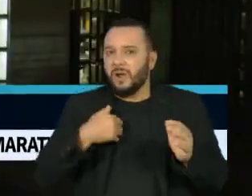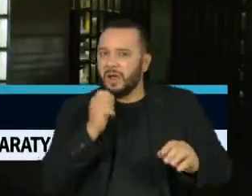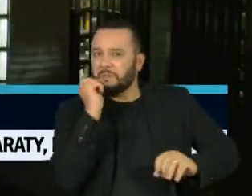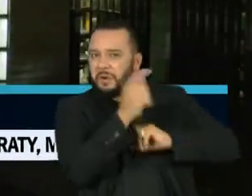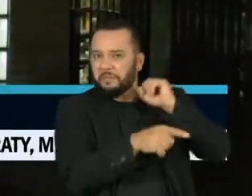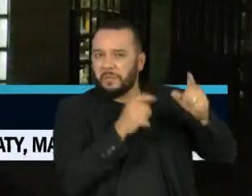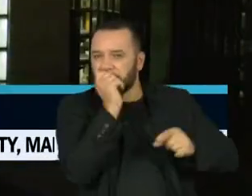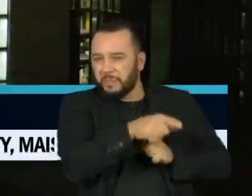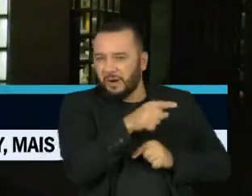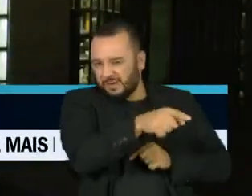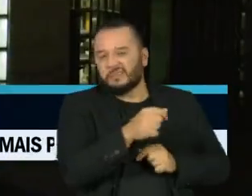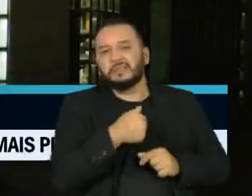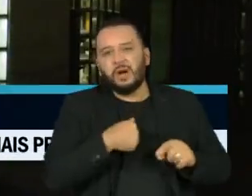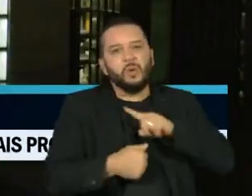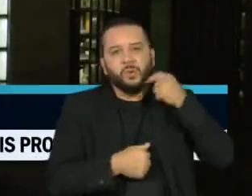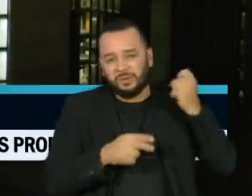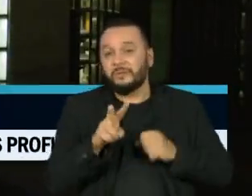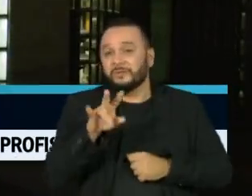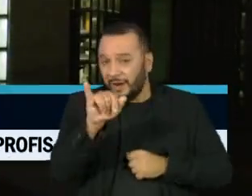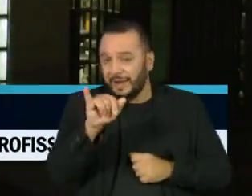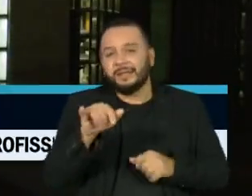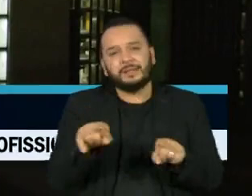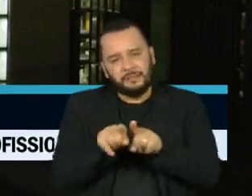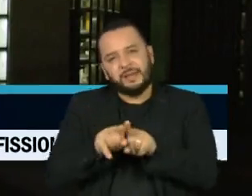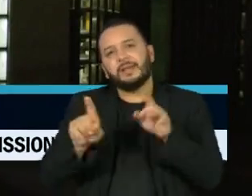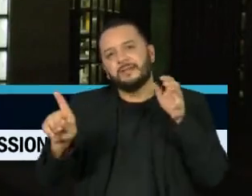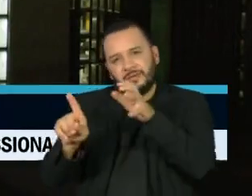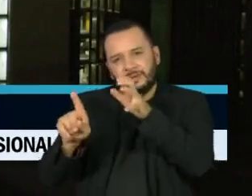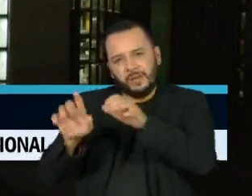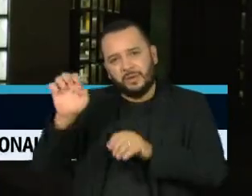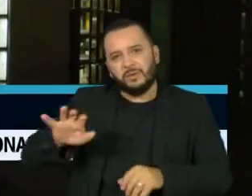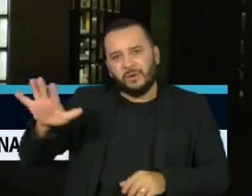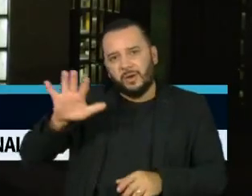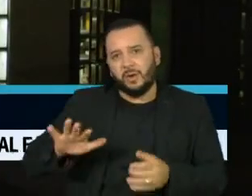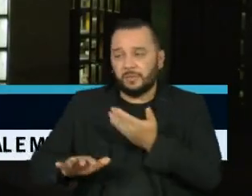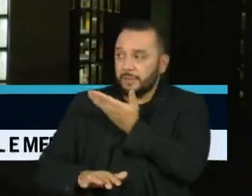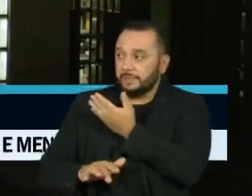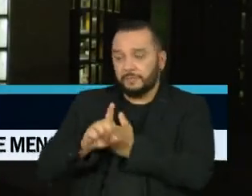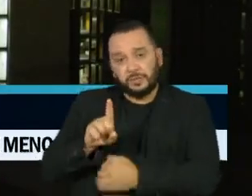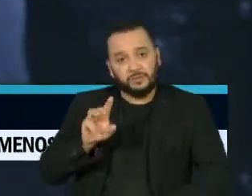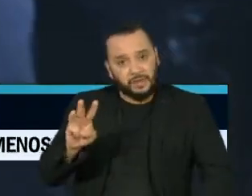Europa. Cristiane Ramalho, correspondente da Deutsche Welle de Berlim, para o Jornal da Cultura. Cristiane Ramalho, União